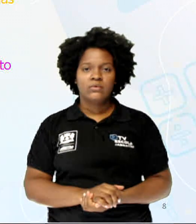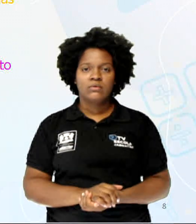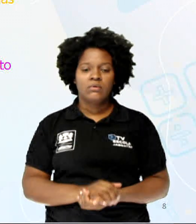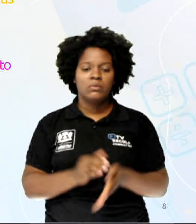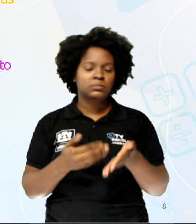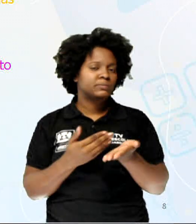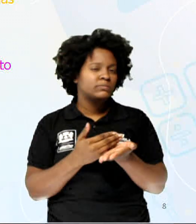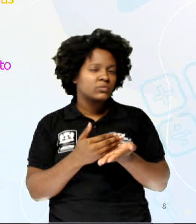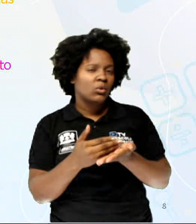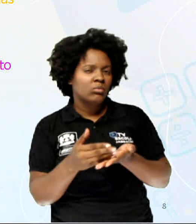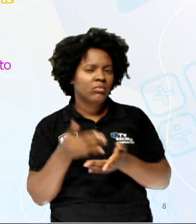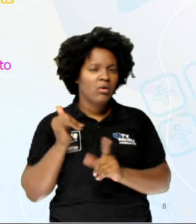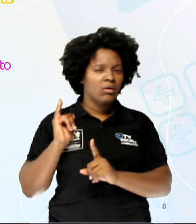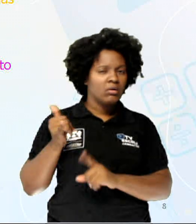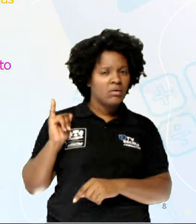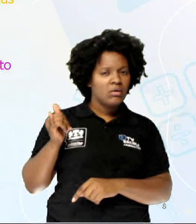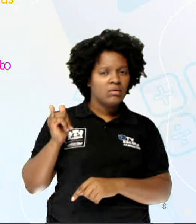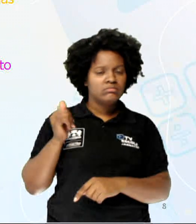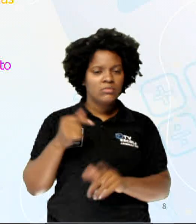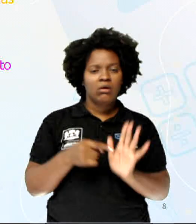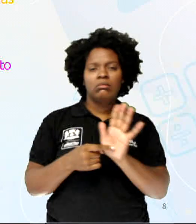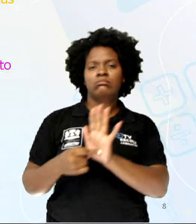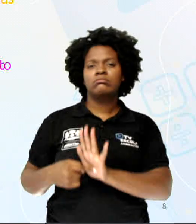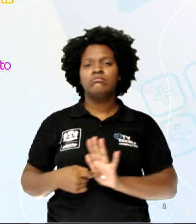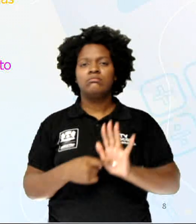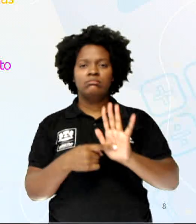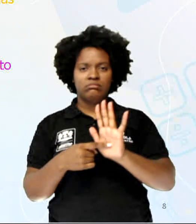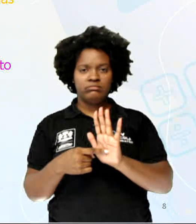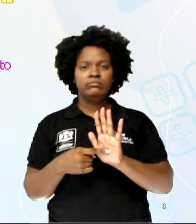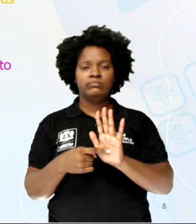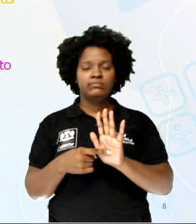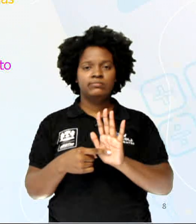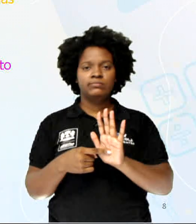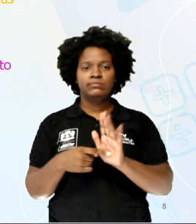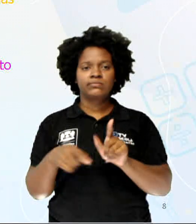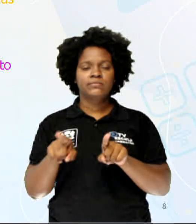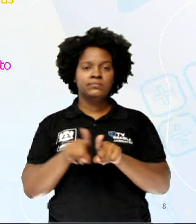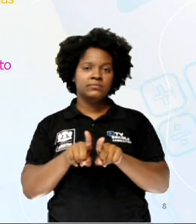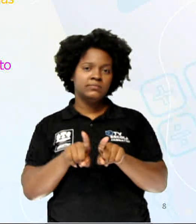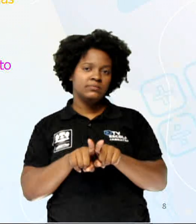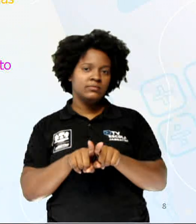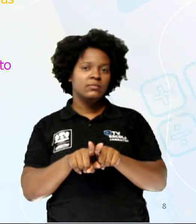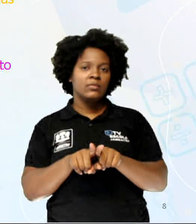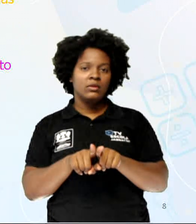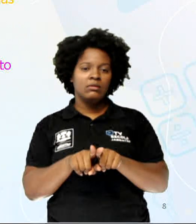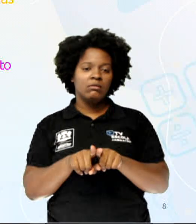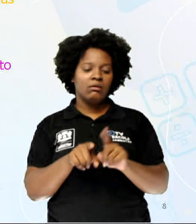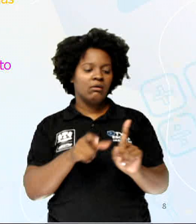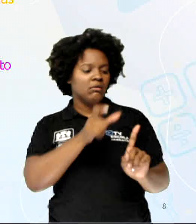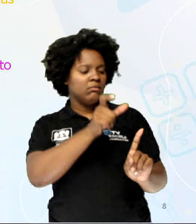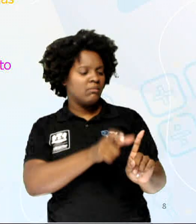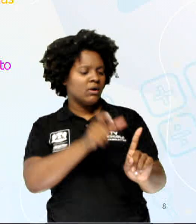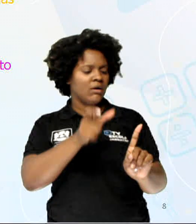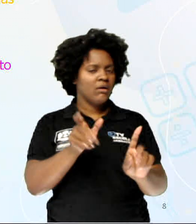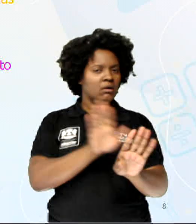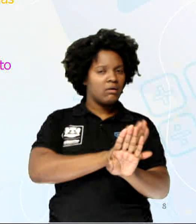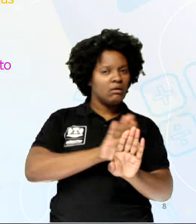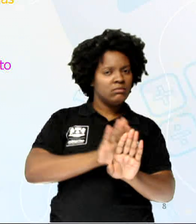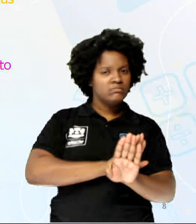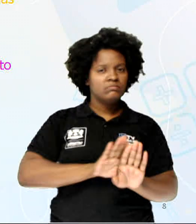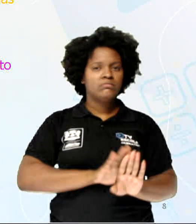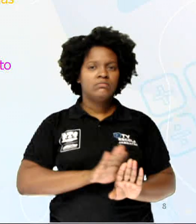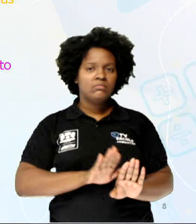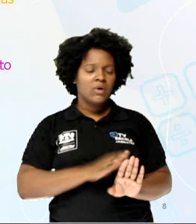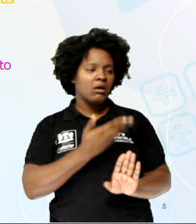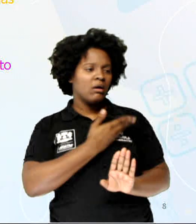narrativa, em que ela se apresenta. Nós vamos ter também as personagens secundárias, que são